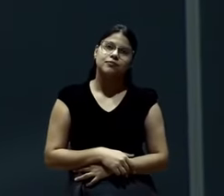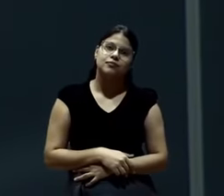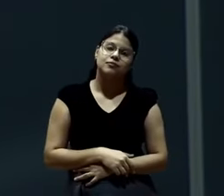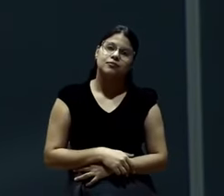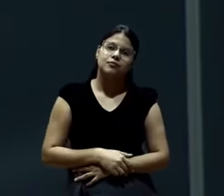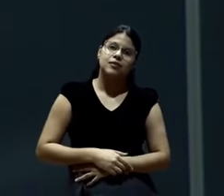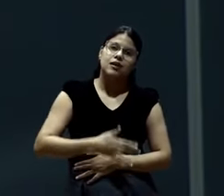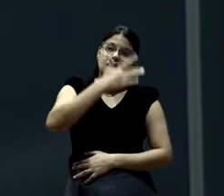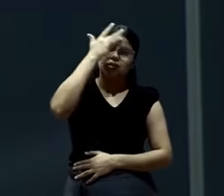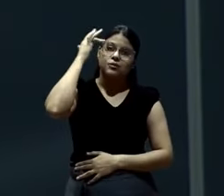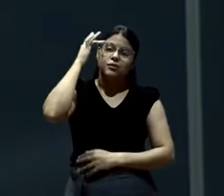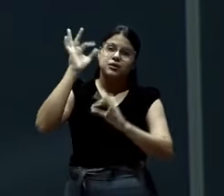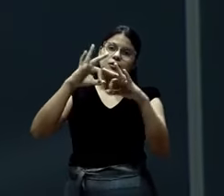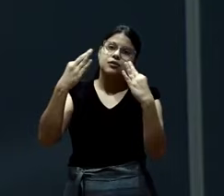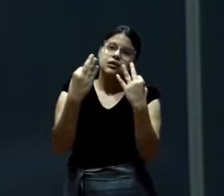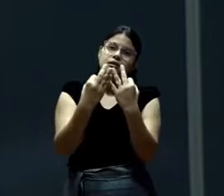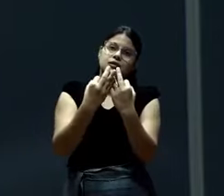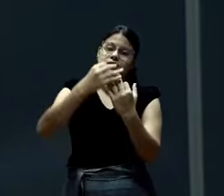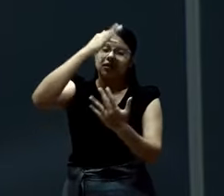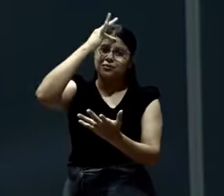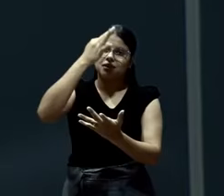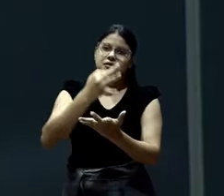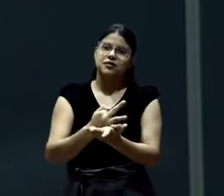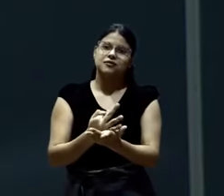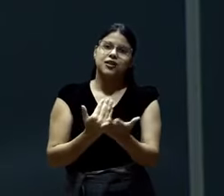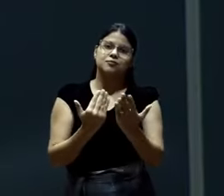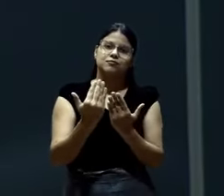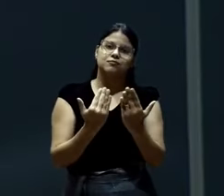Aos da família. Da fé.